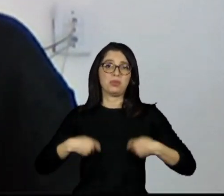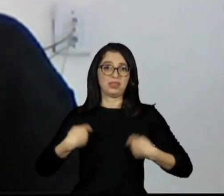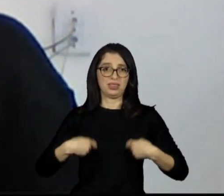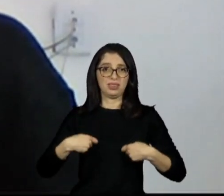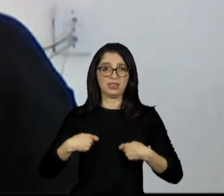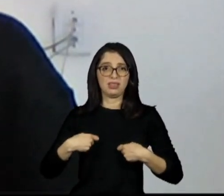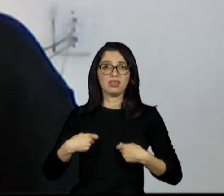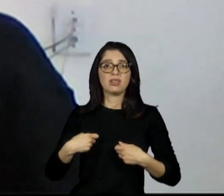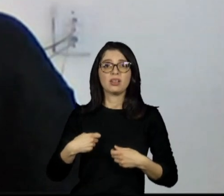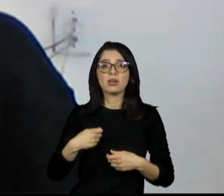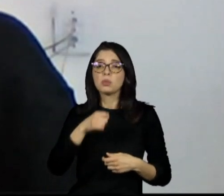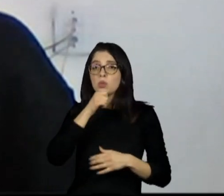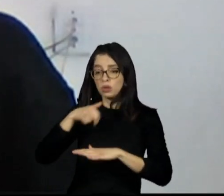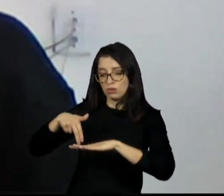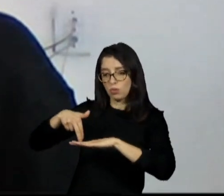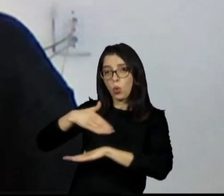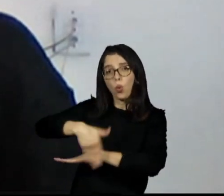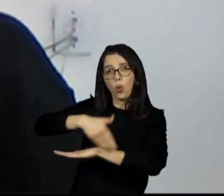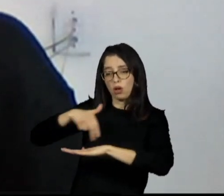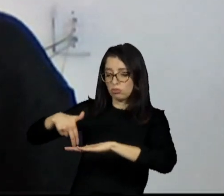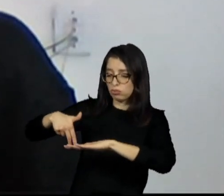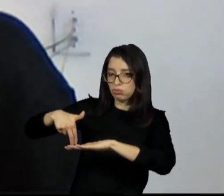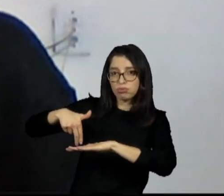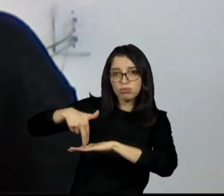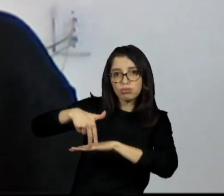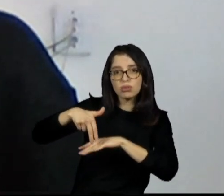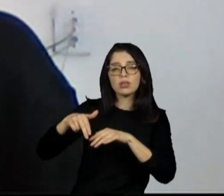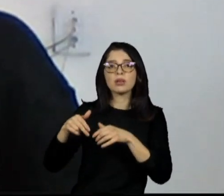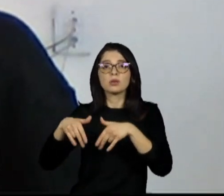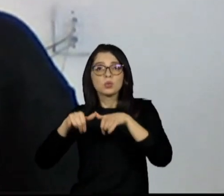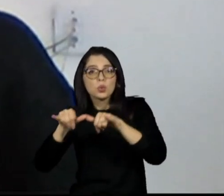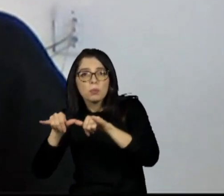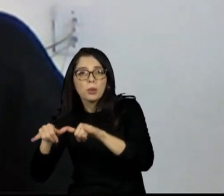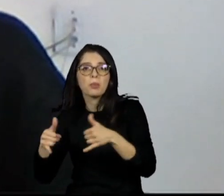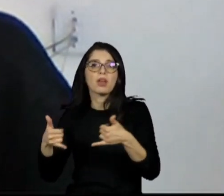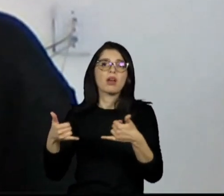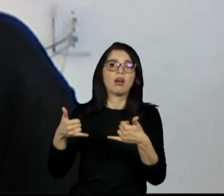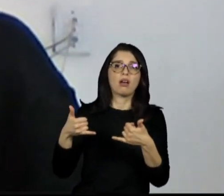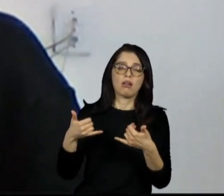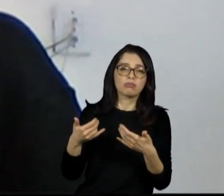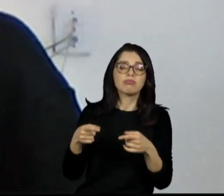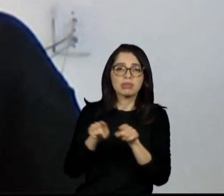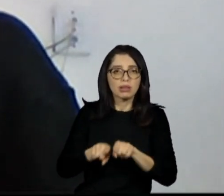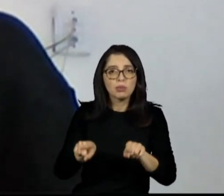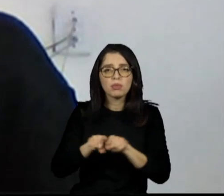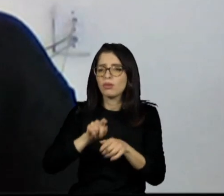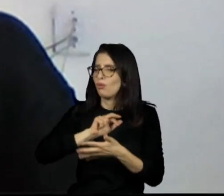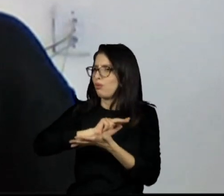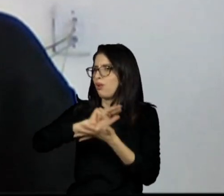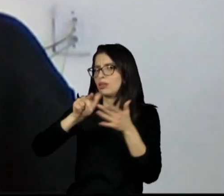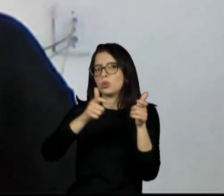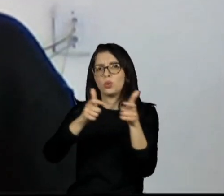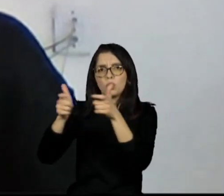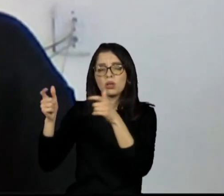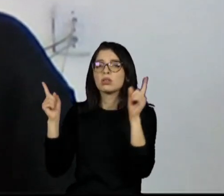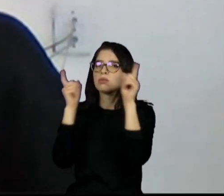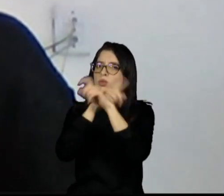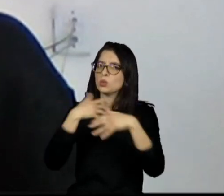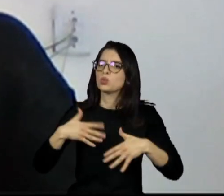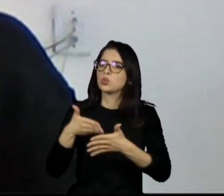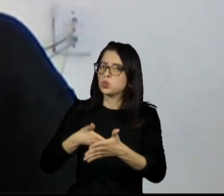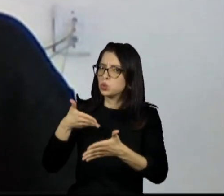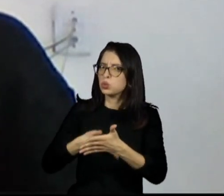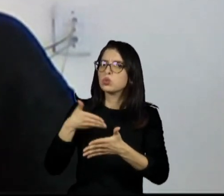atravessar ruas, ir ao mercado. E isso realmente dificulta muito para a gente.